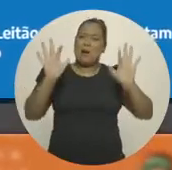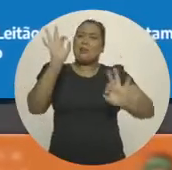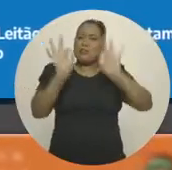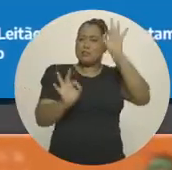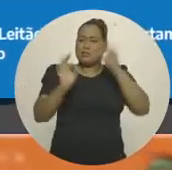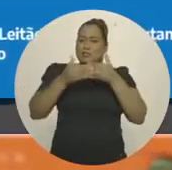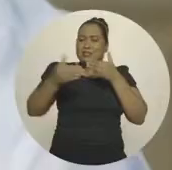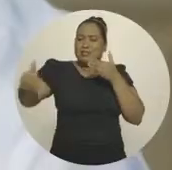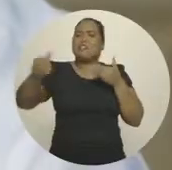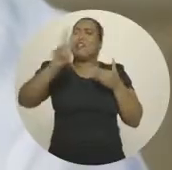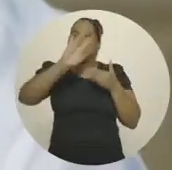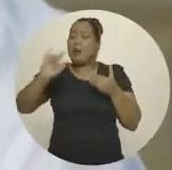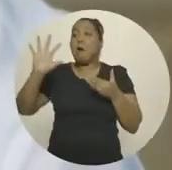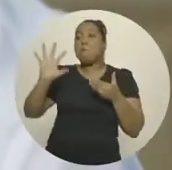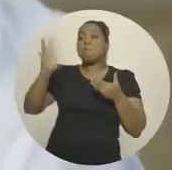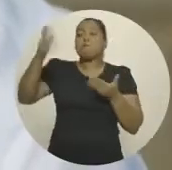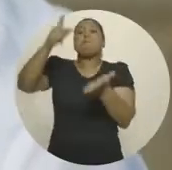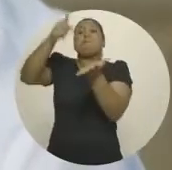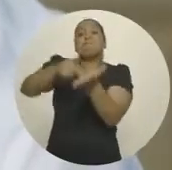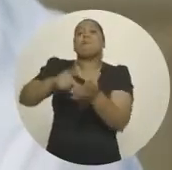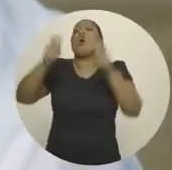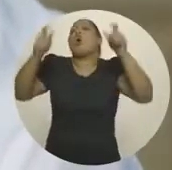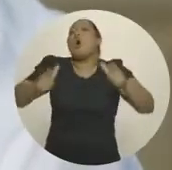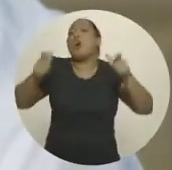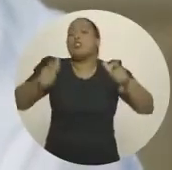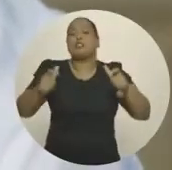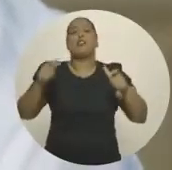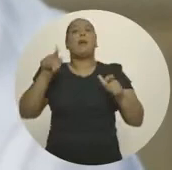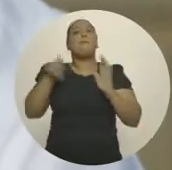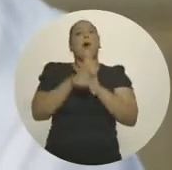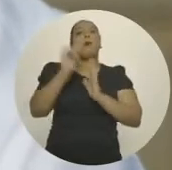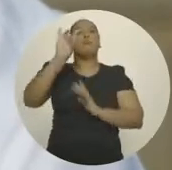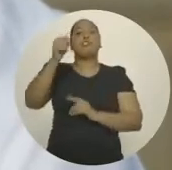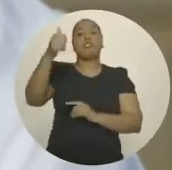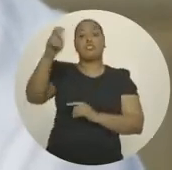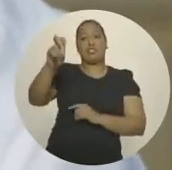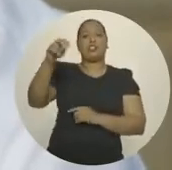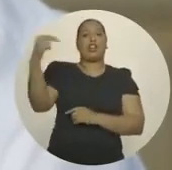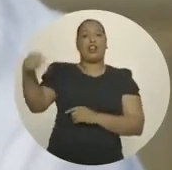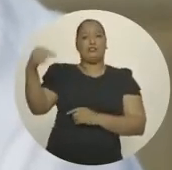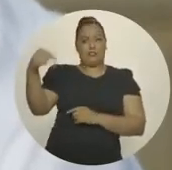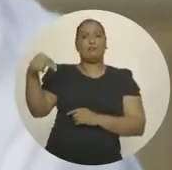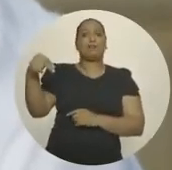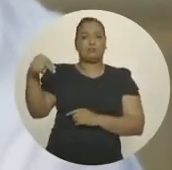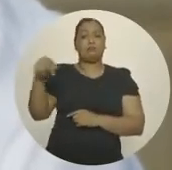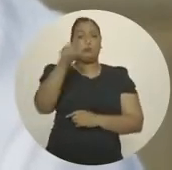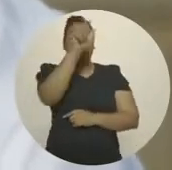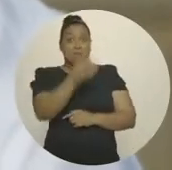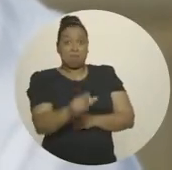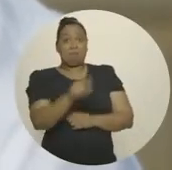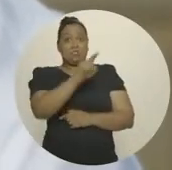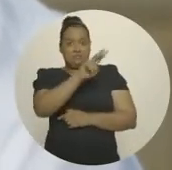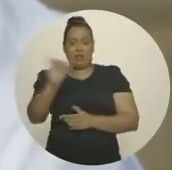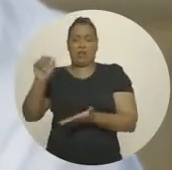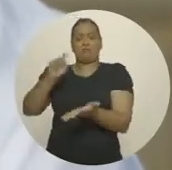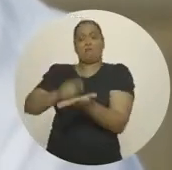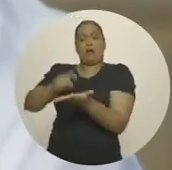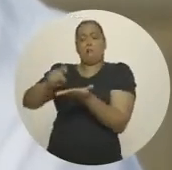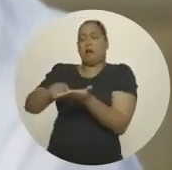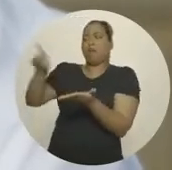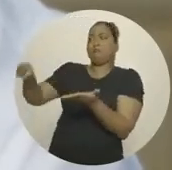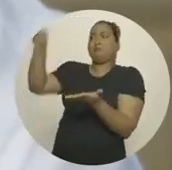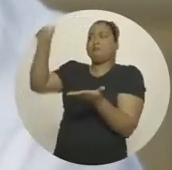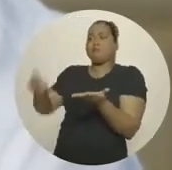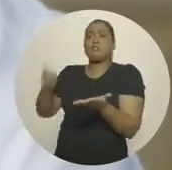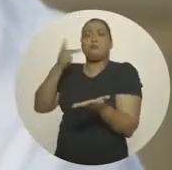Mas a justiça será feita e ela tem data marcada. Será no dia 15 de novembro, quando o eleitor vai votar